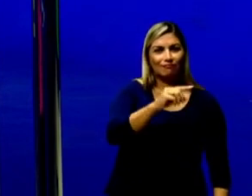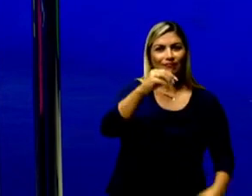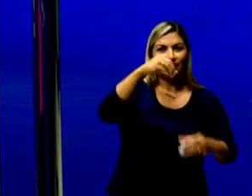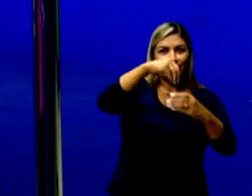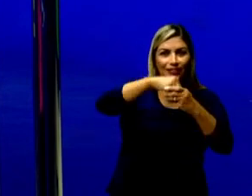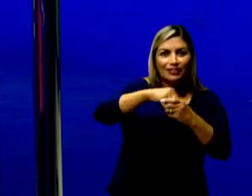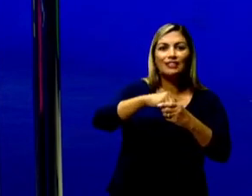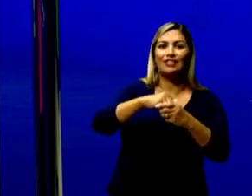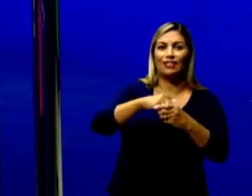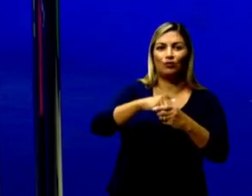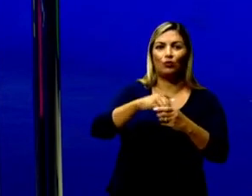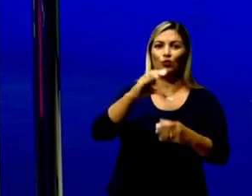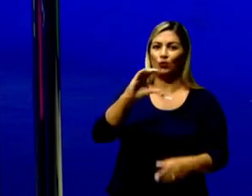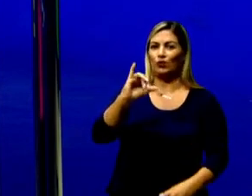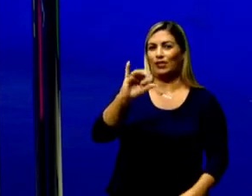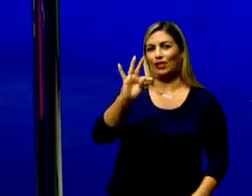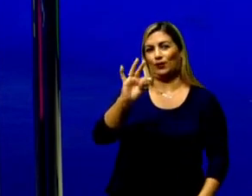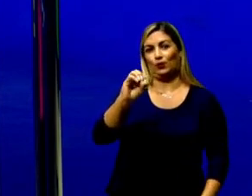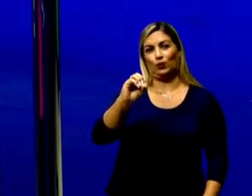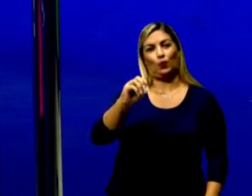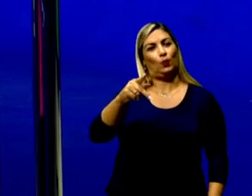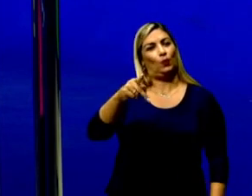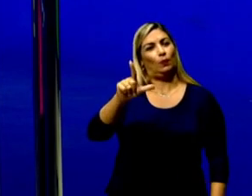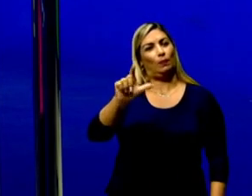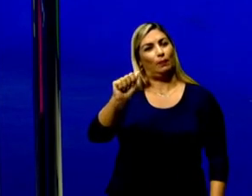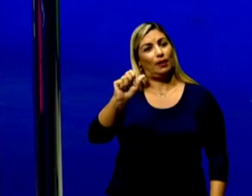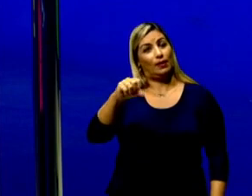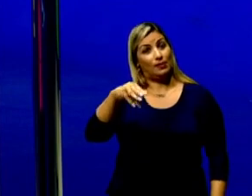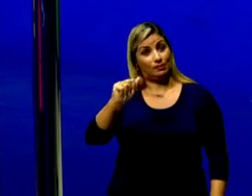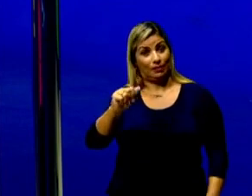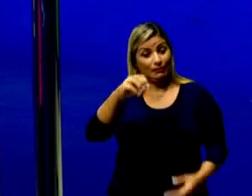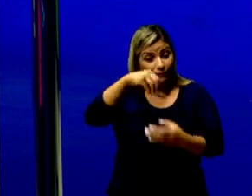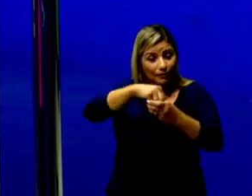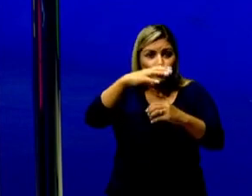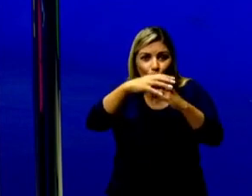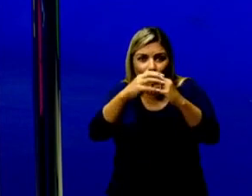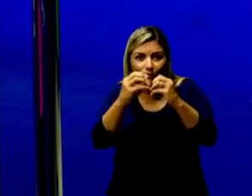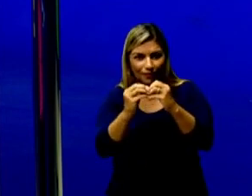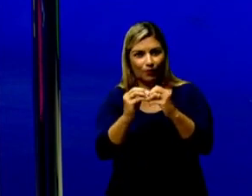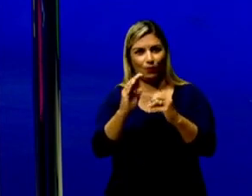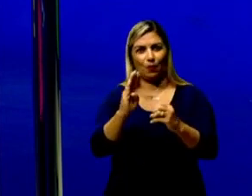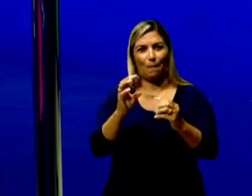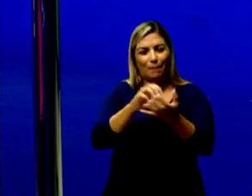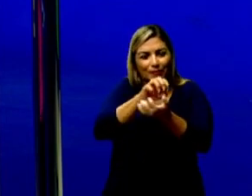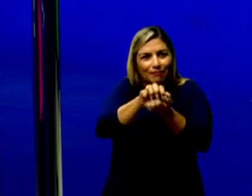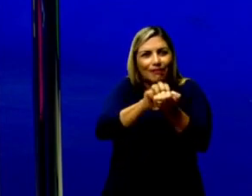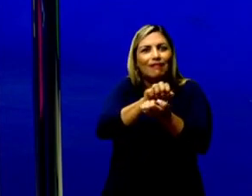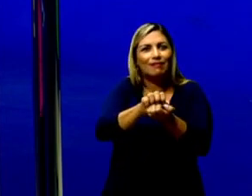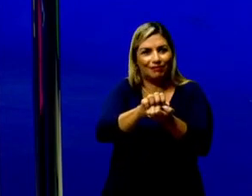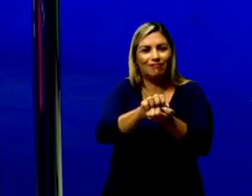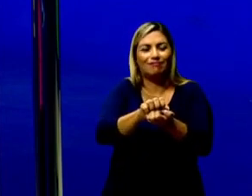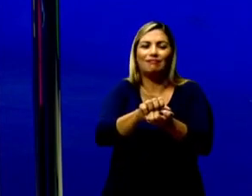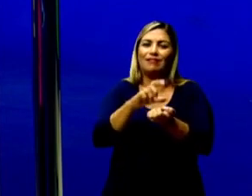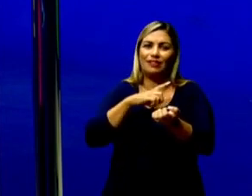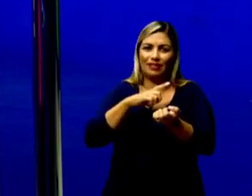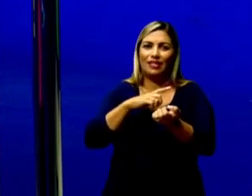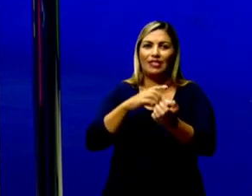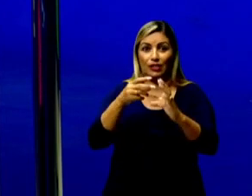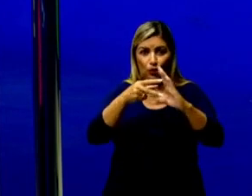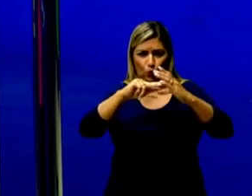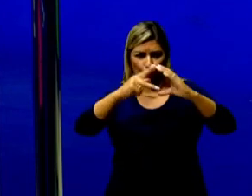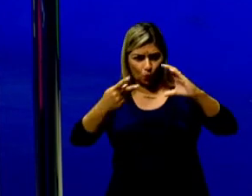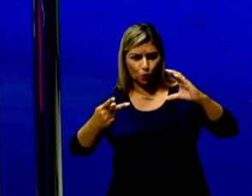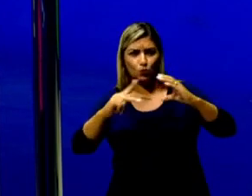dentro do citoplasma da célula bacteriana. Então, além do cromossomo bacteriano, existem esses